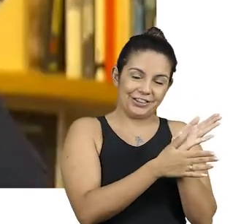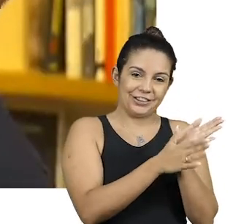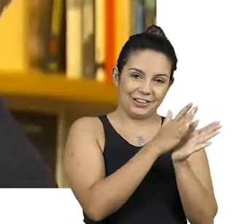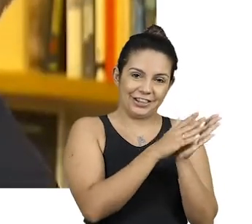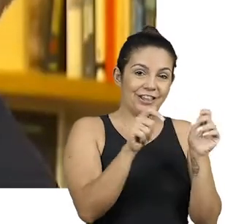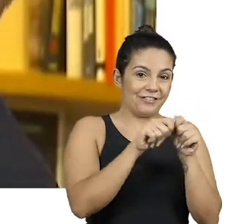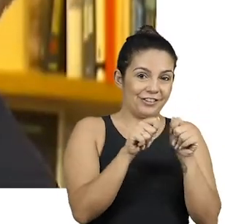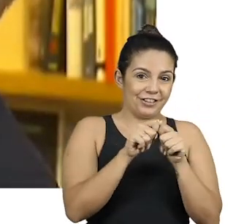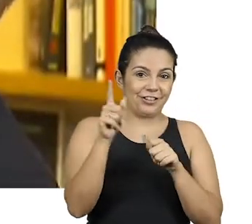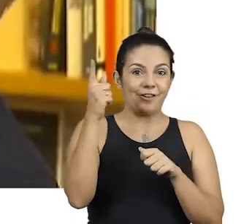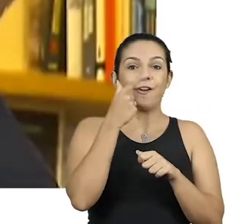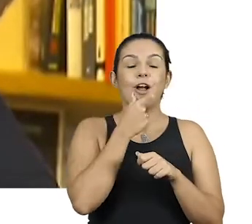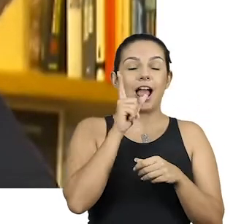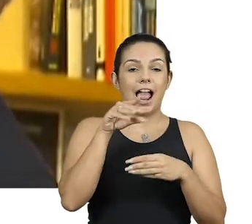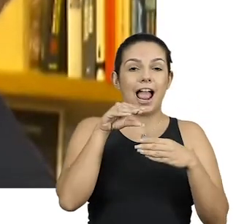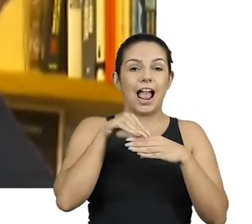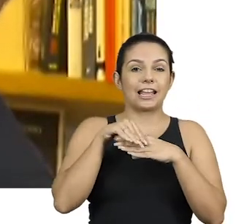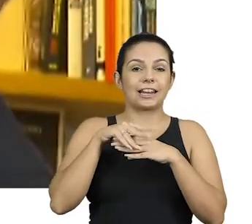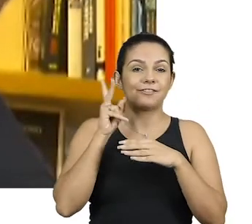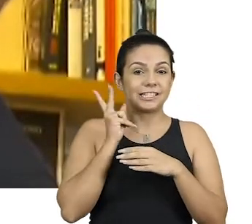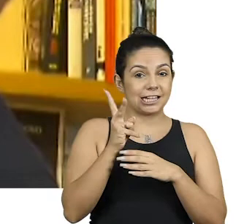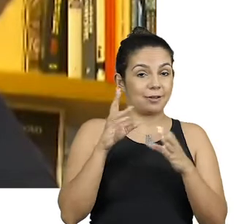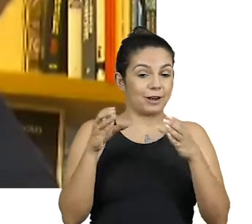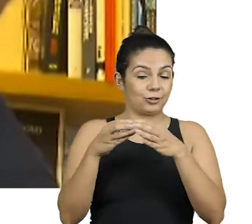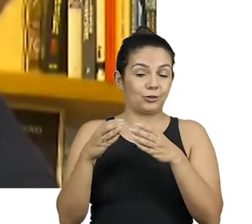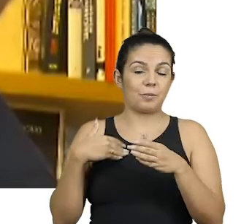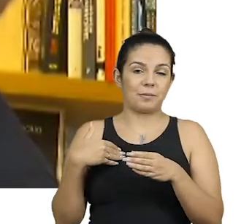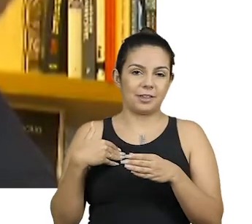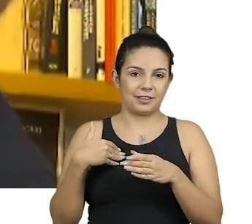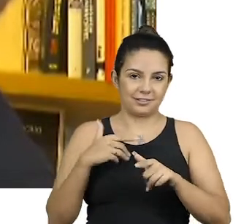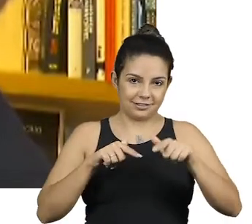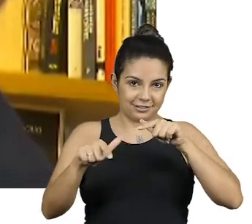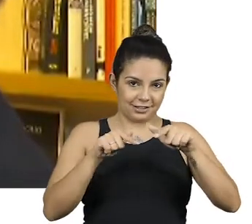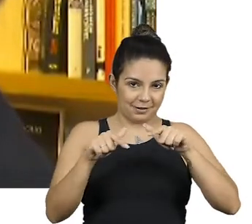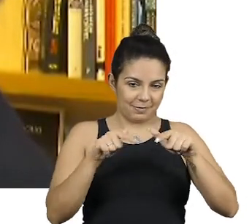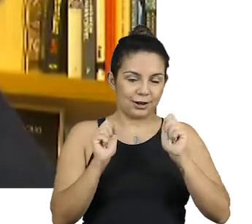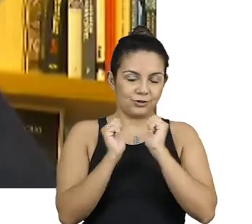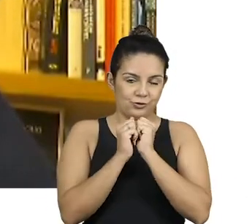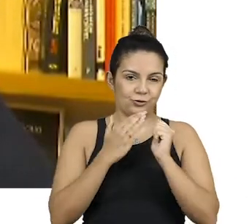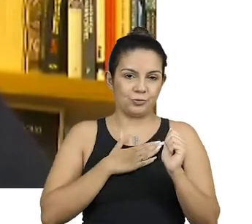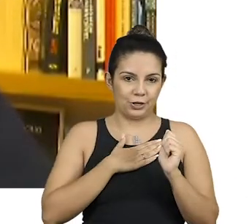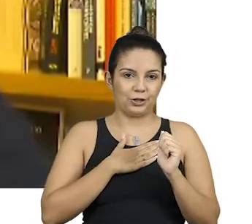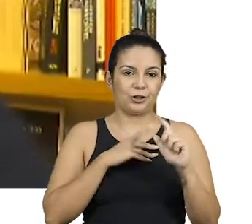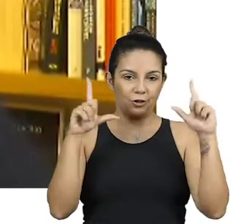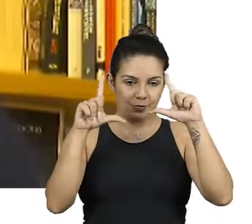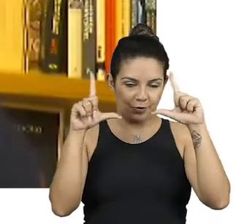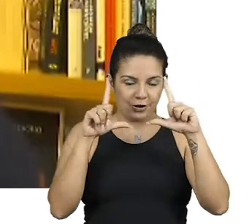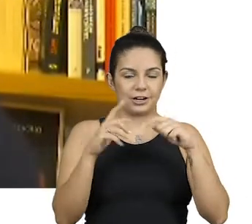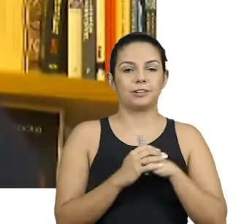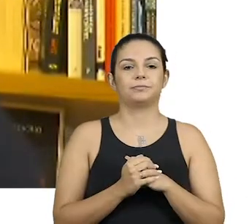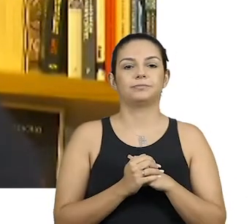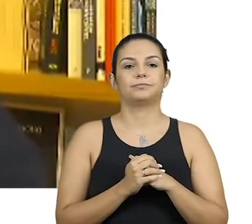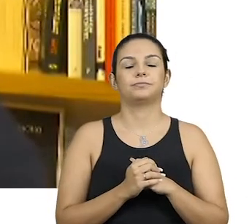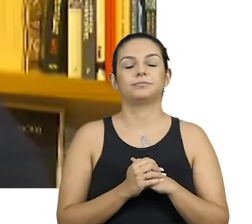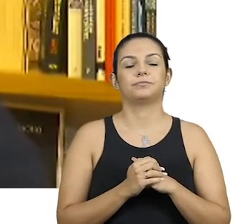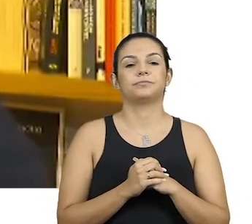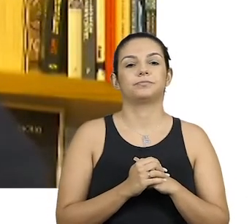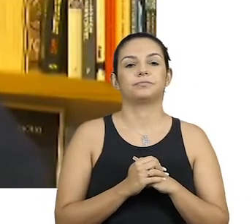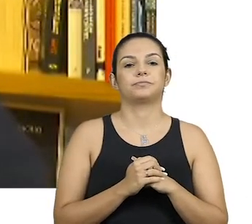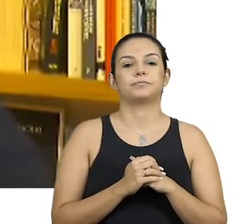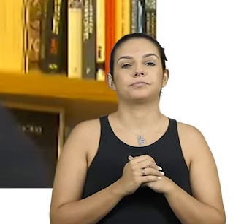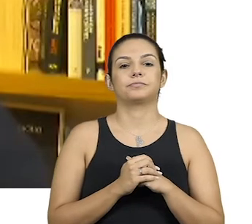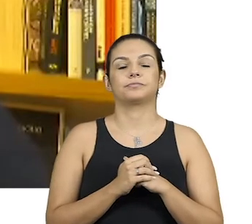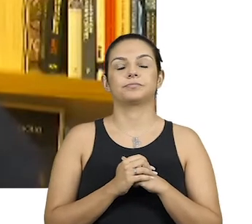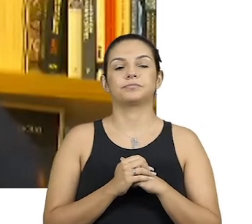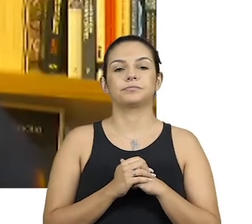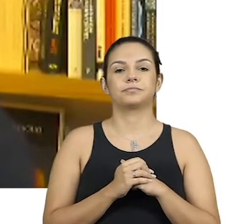feito pelo radiográfico. Pedro Bial segura nas mãos o seu novo livro, Conversa com Bial em Casa. A capa tem